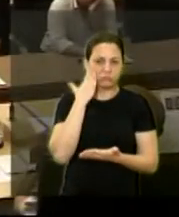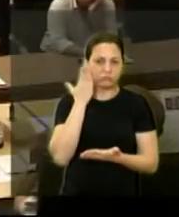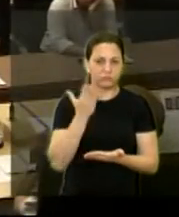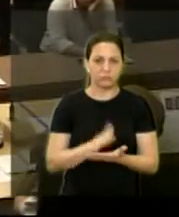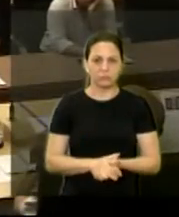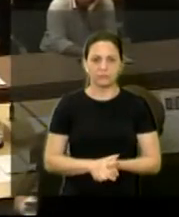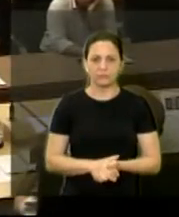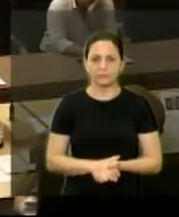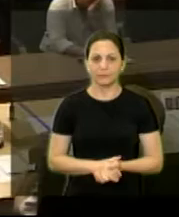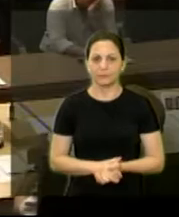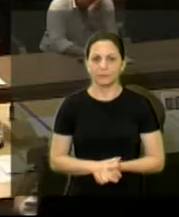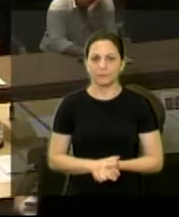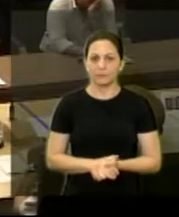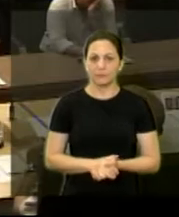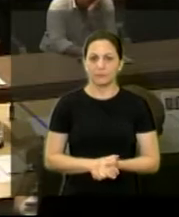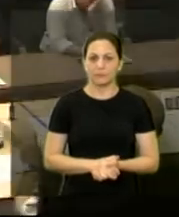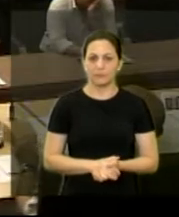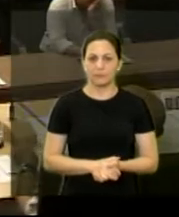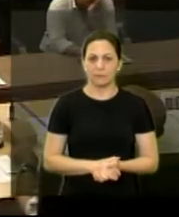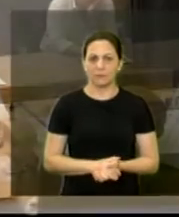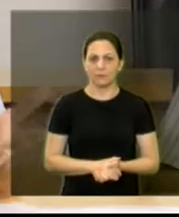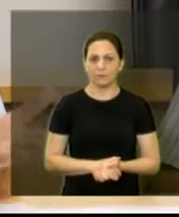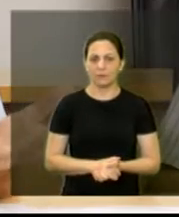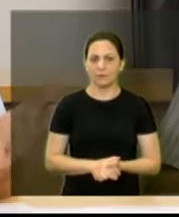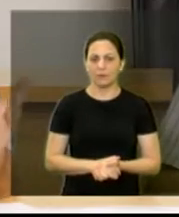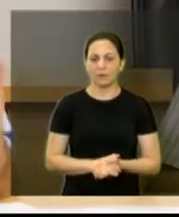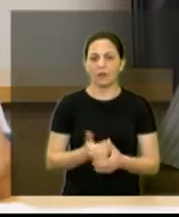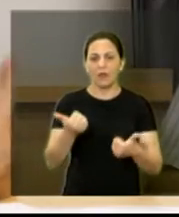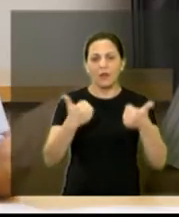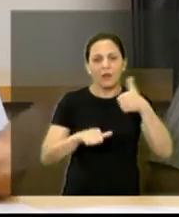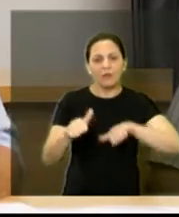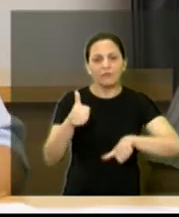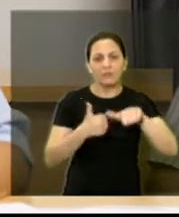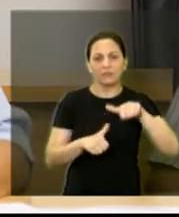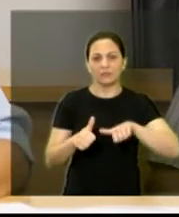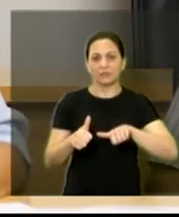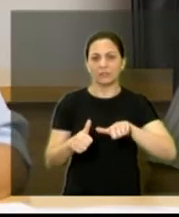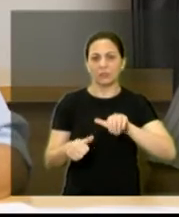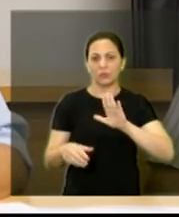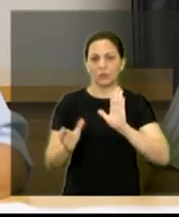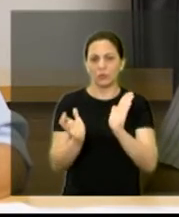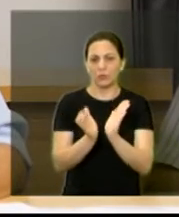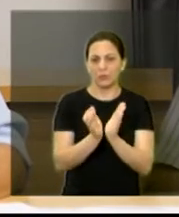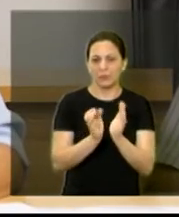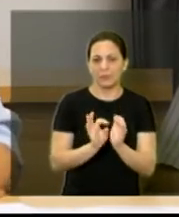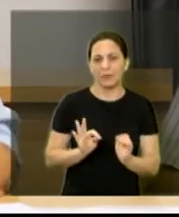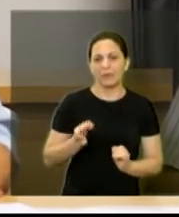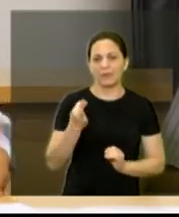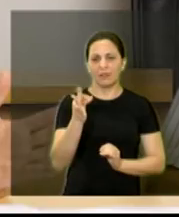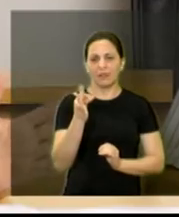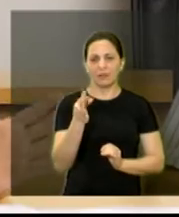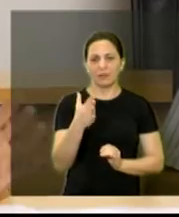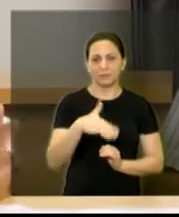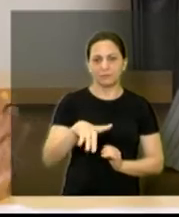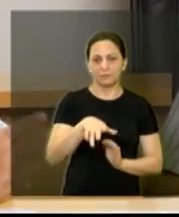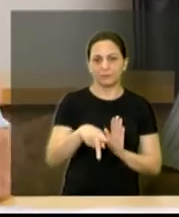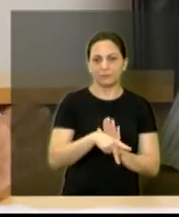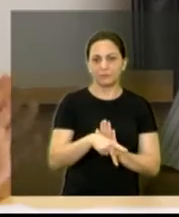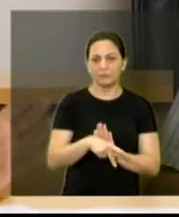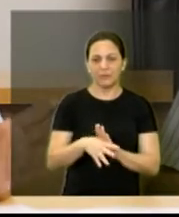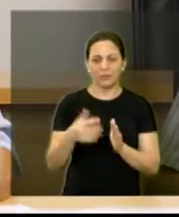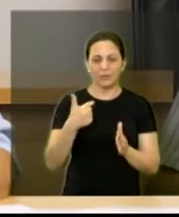esclarecimento sobre isso existe e qual que a sua avaliação e a avaliação da equipe técnica a respeito disso também porque eu acho um pouco